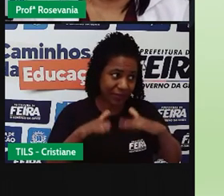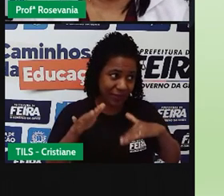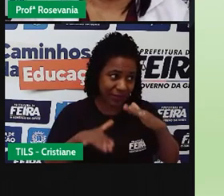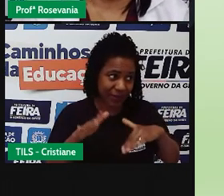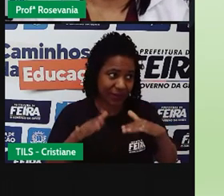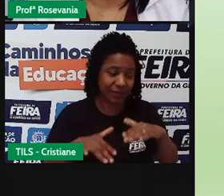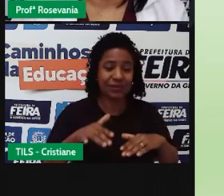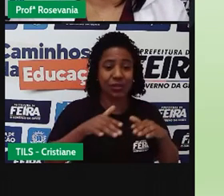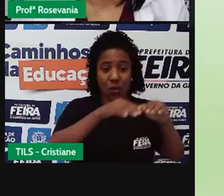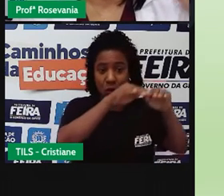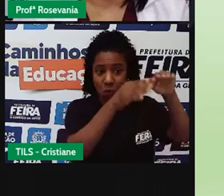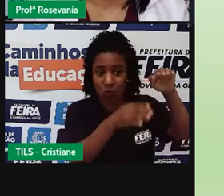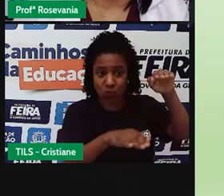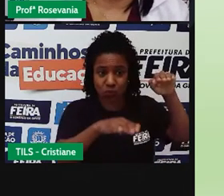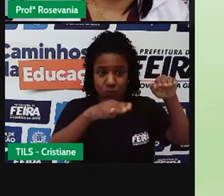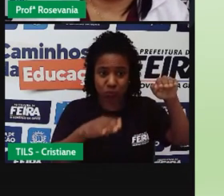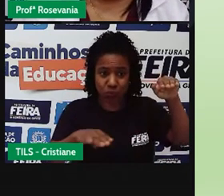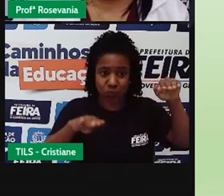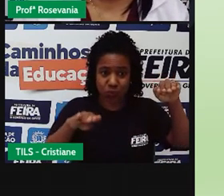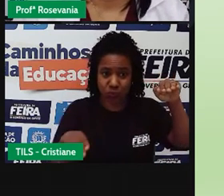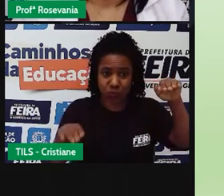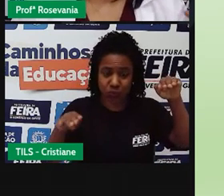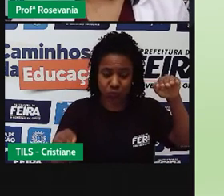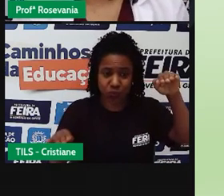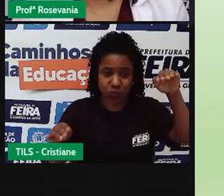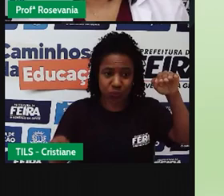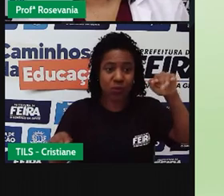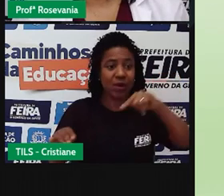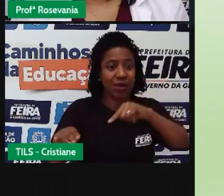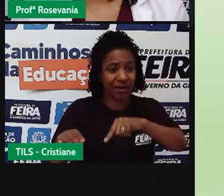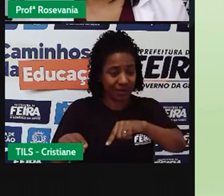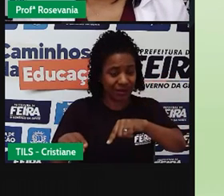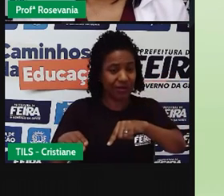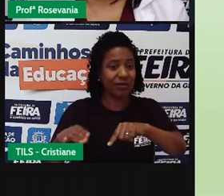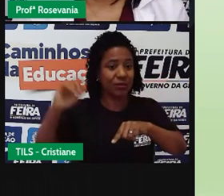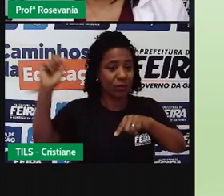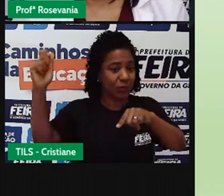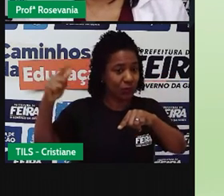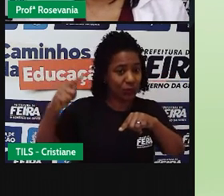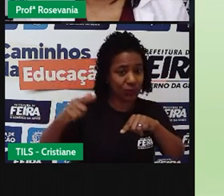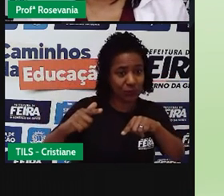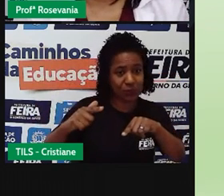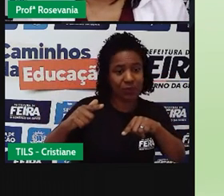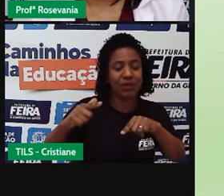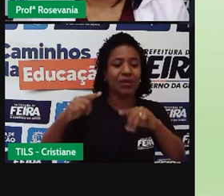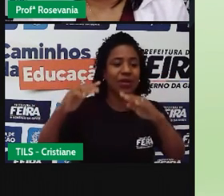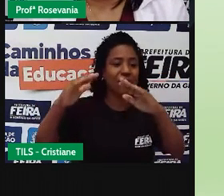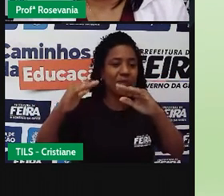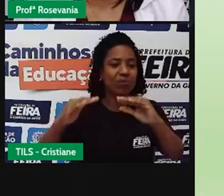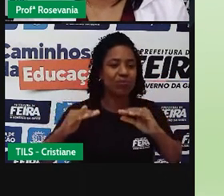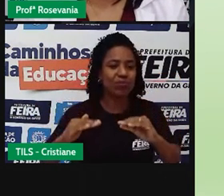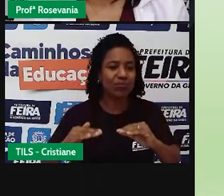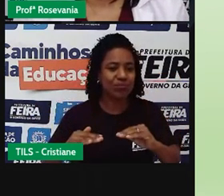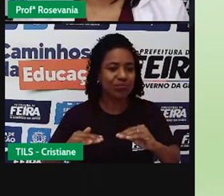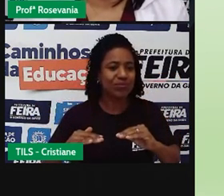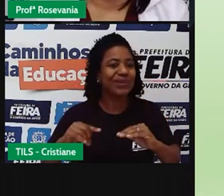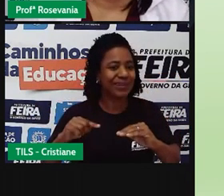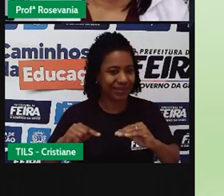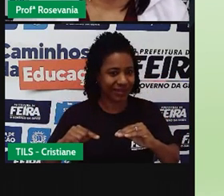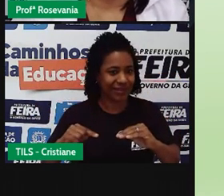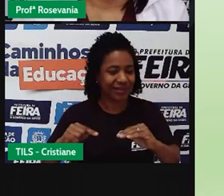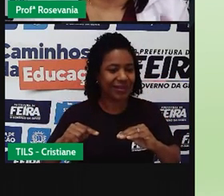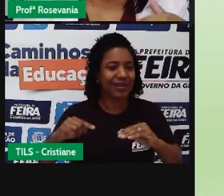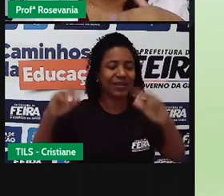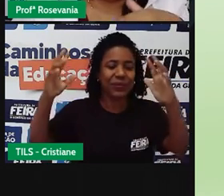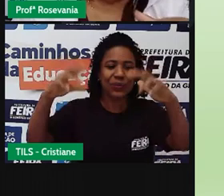quanto mais alto eu vou subindo no terreno, a temperatura ela vai baixando, eu também vou ter uma outra característica, mas normalmente é isso aí mesmo